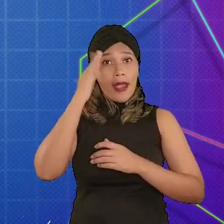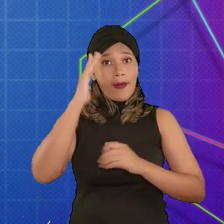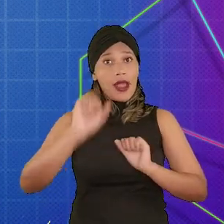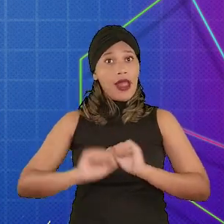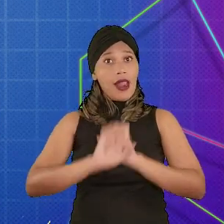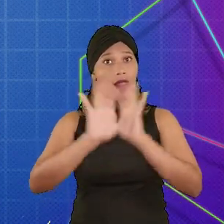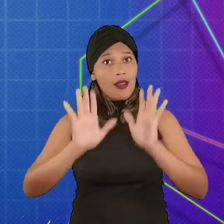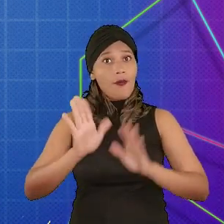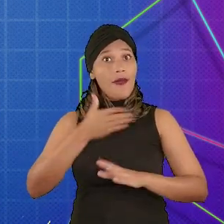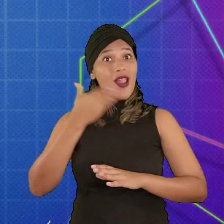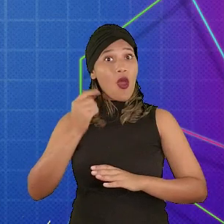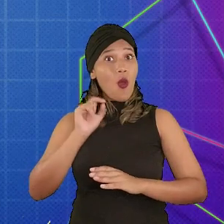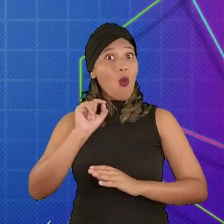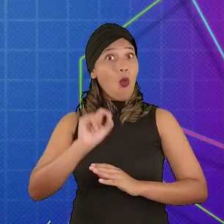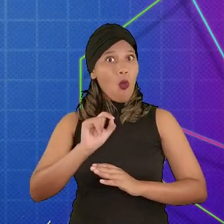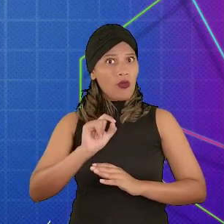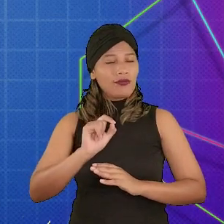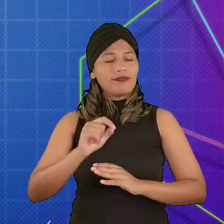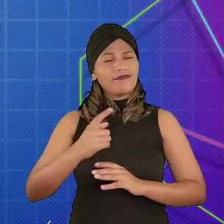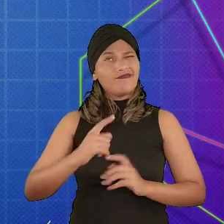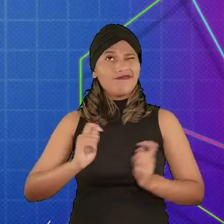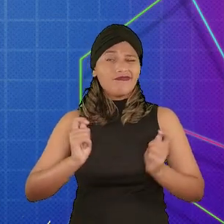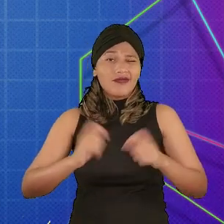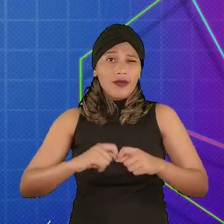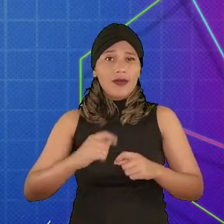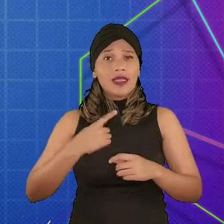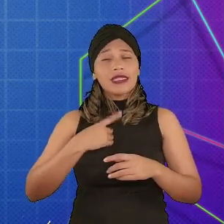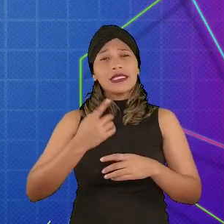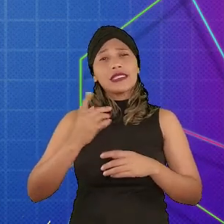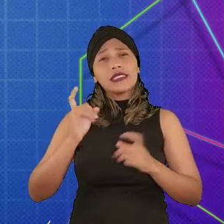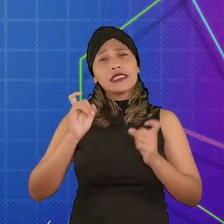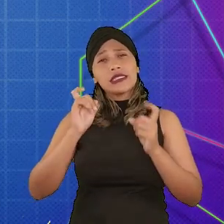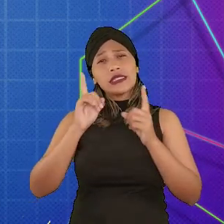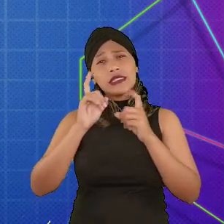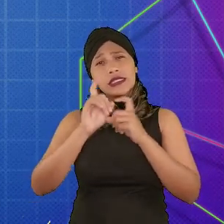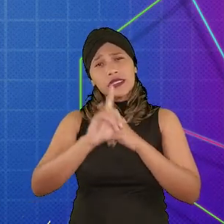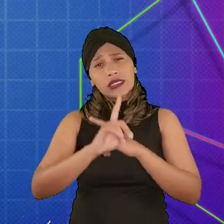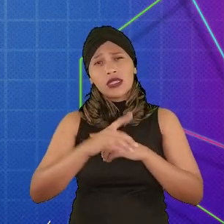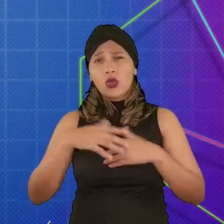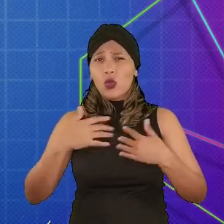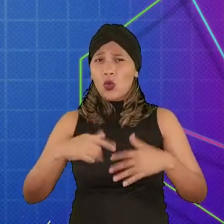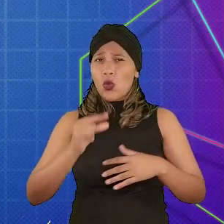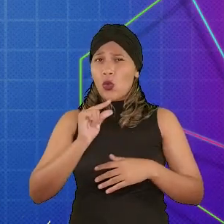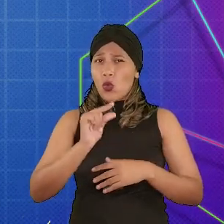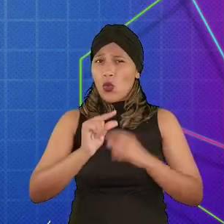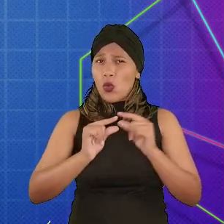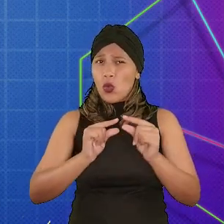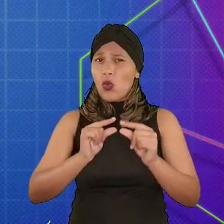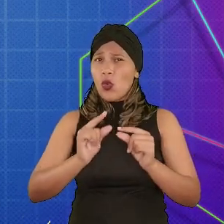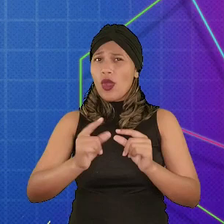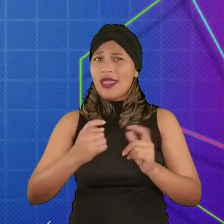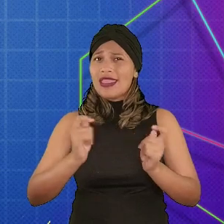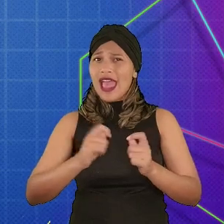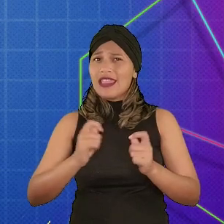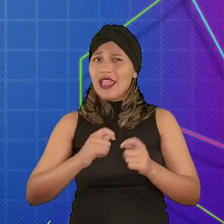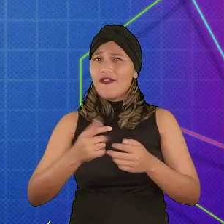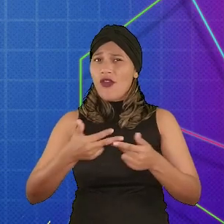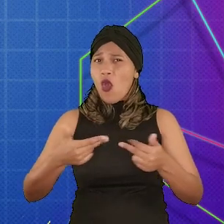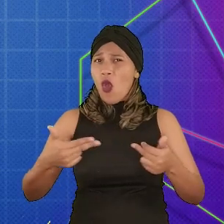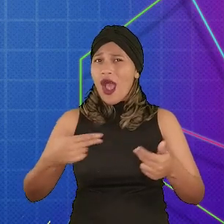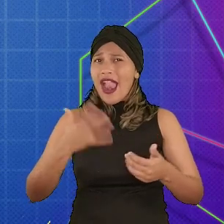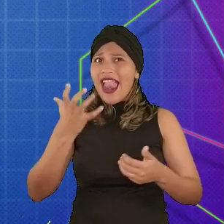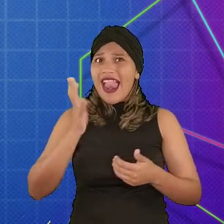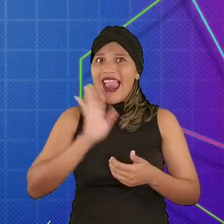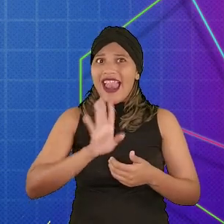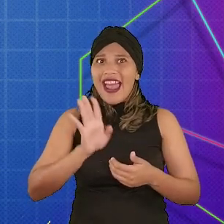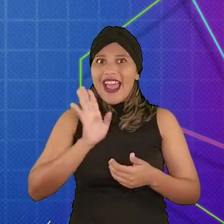um melhor entendimento desse conceito de lógica. Esse programa pode parecer muito simples, mas eu já adianto para vocês que dá para fazer muita